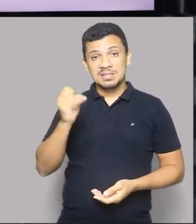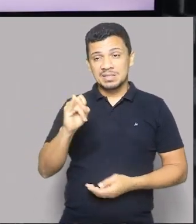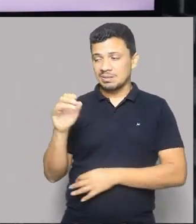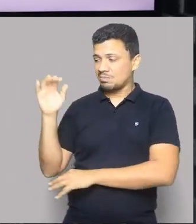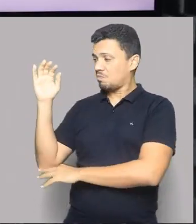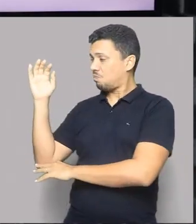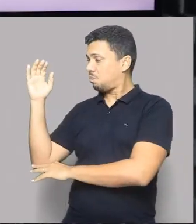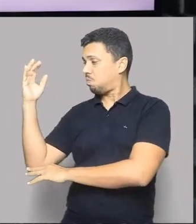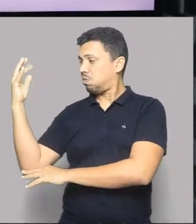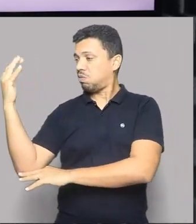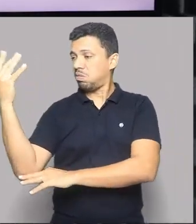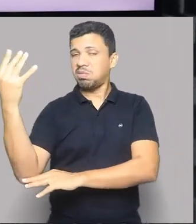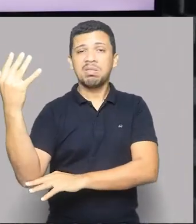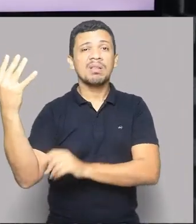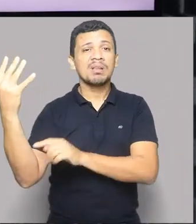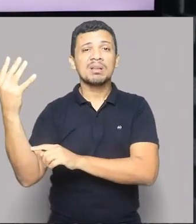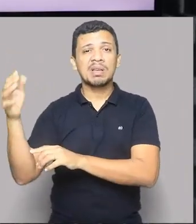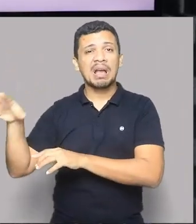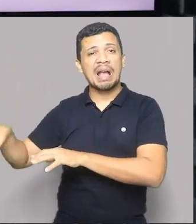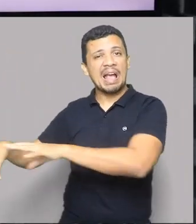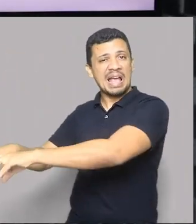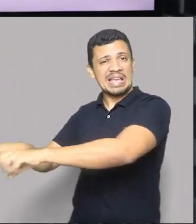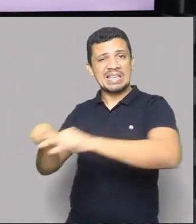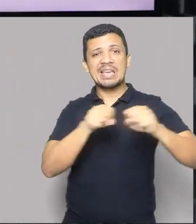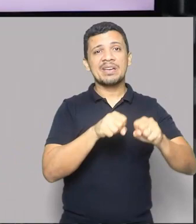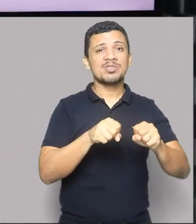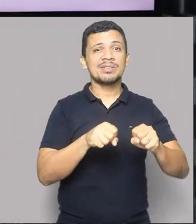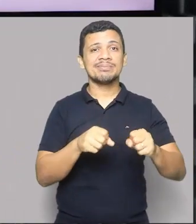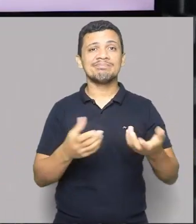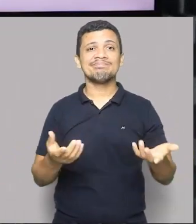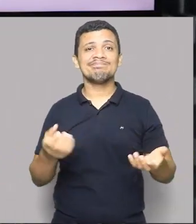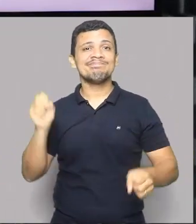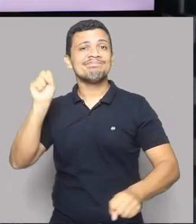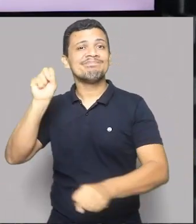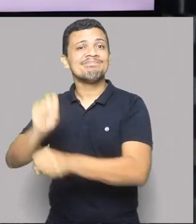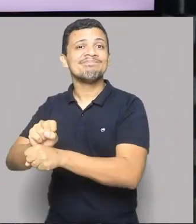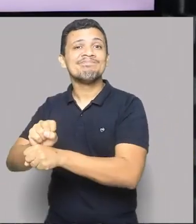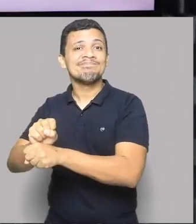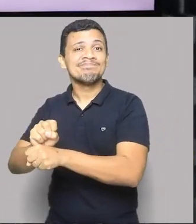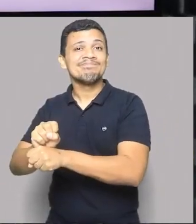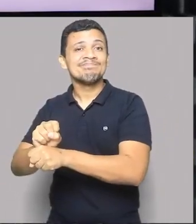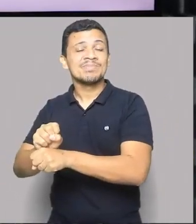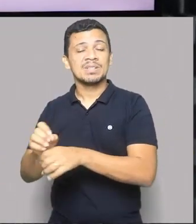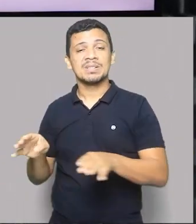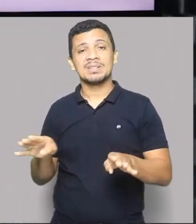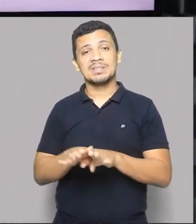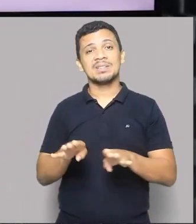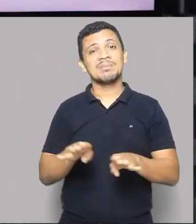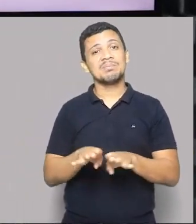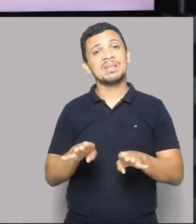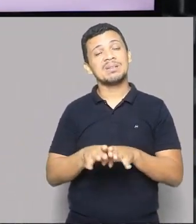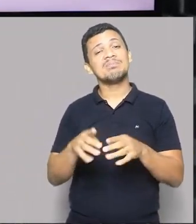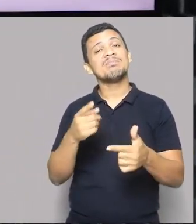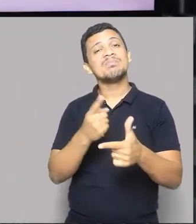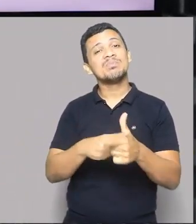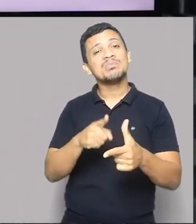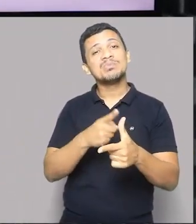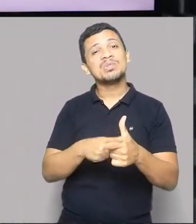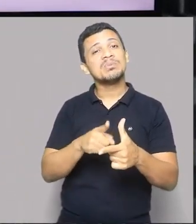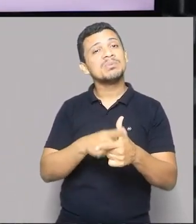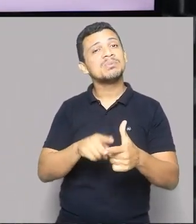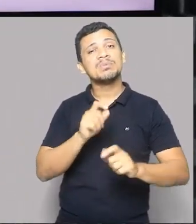a cobertura vegetal, isso interrompe o ciclo. E isso também se torna um dos fatores para a